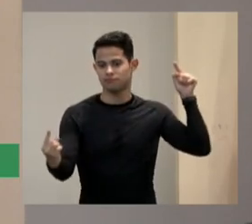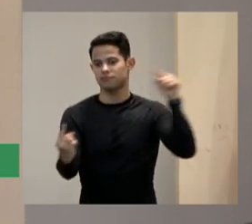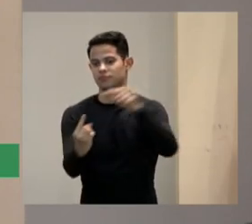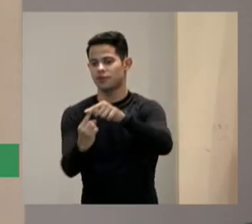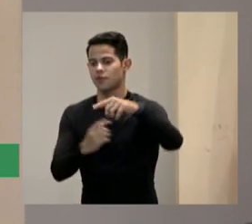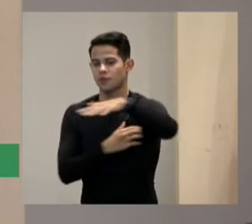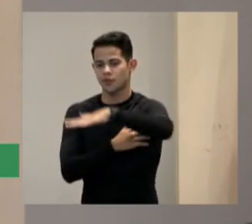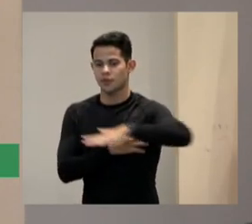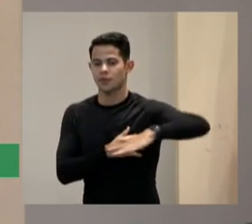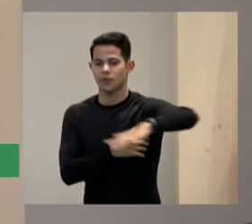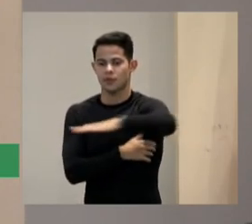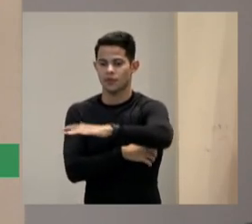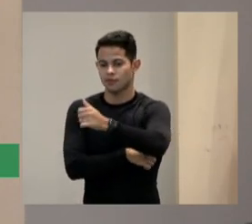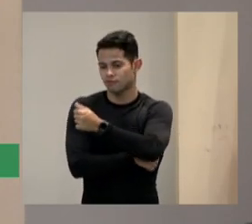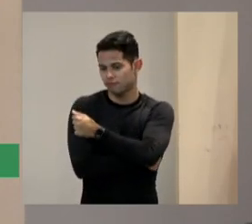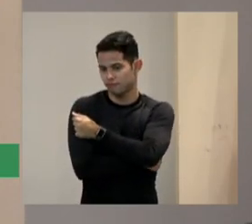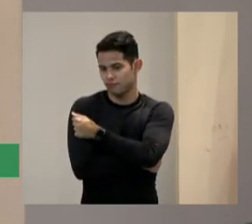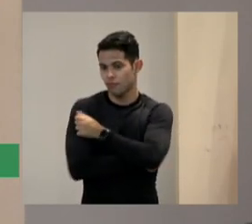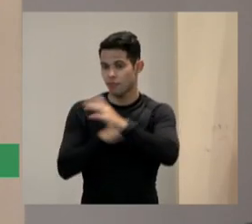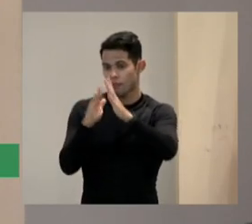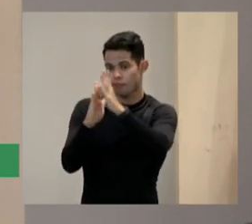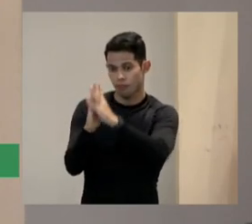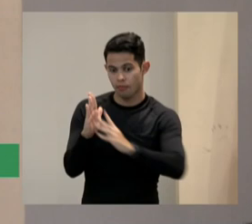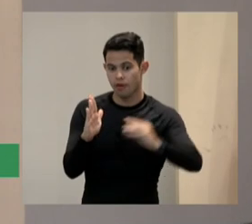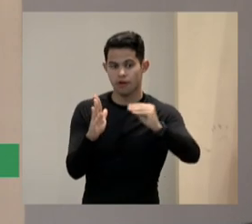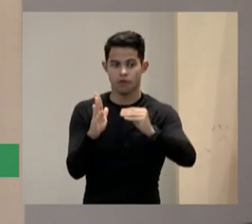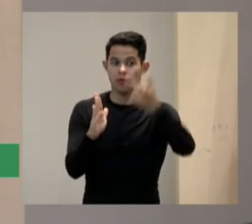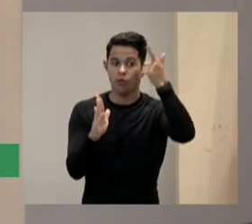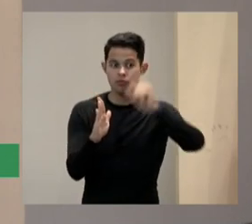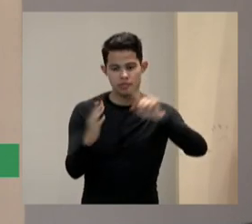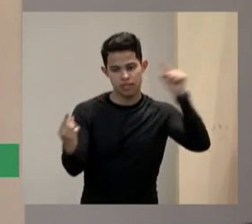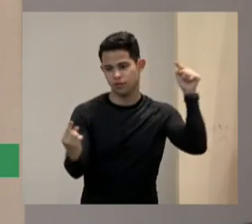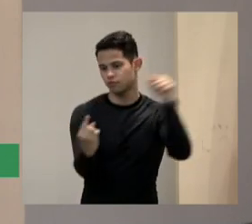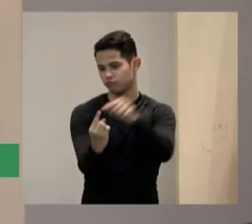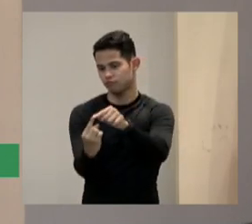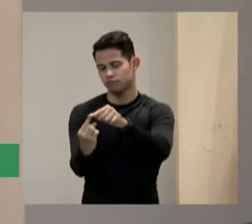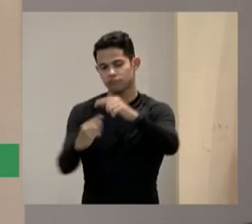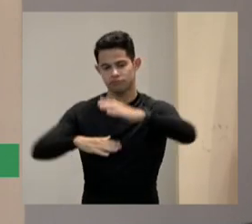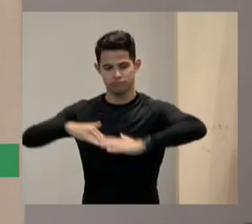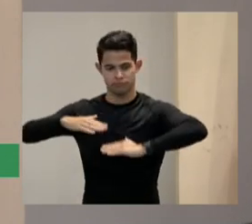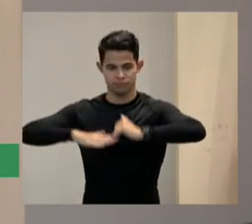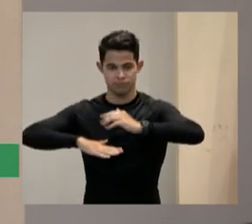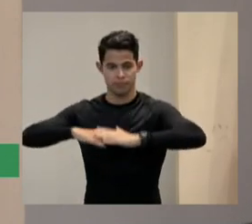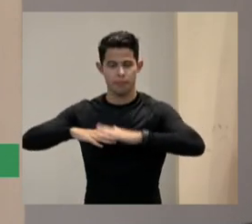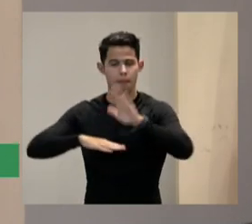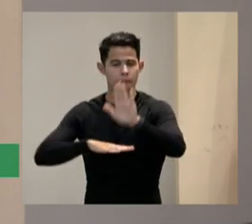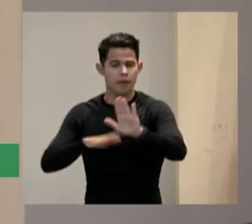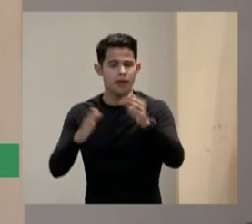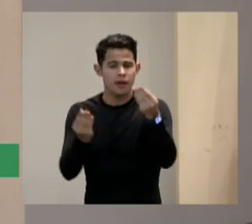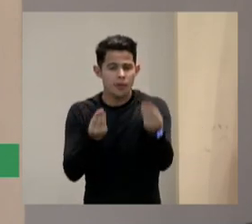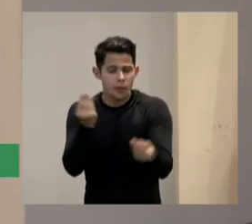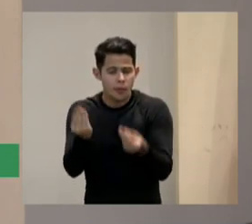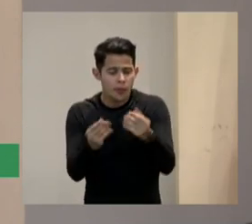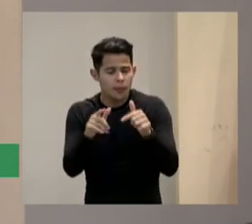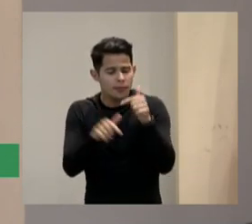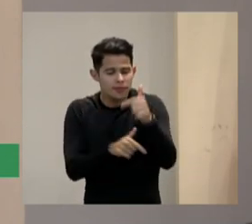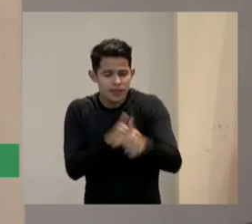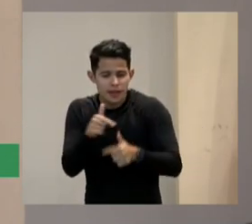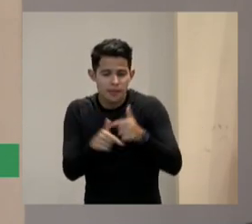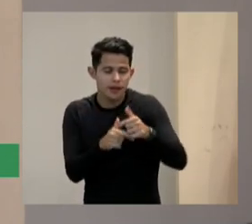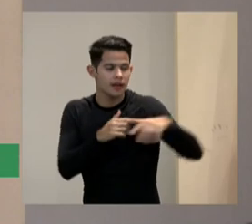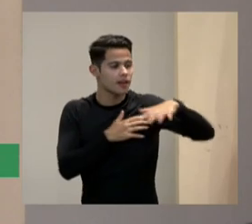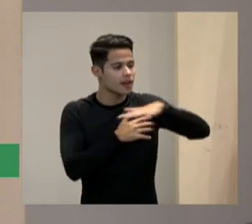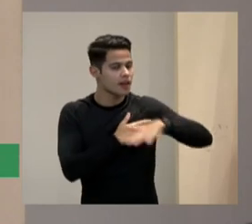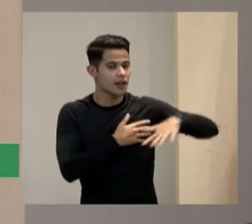estudantes porque de alguma forma consigo chegar a eles como trabalhamos habitualmente os professores